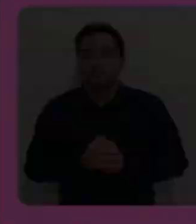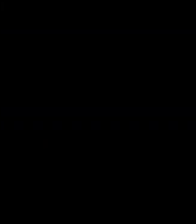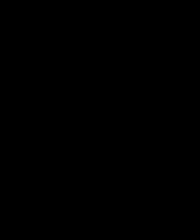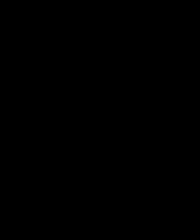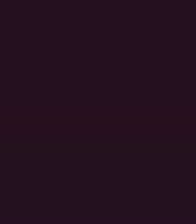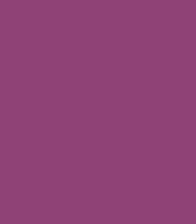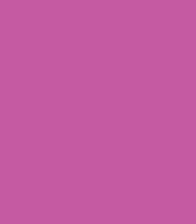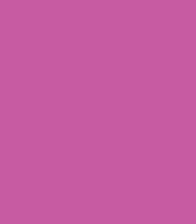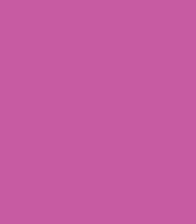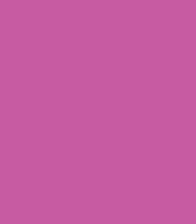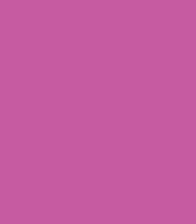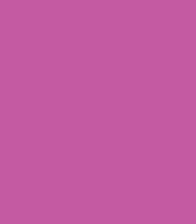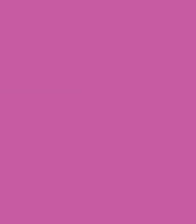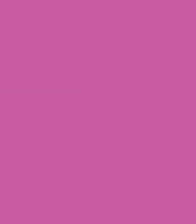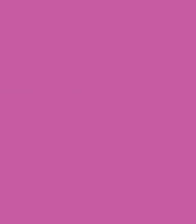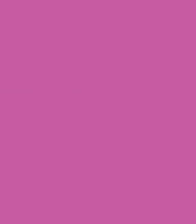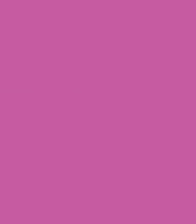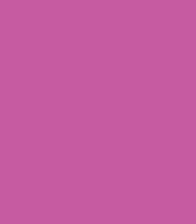ele.